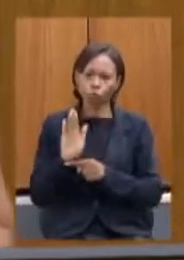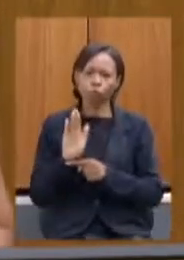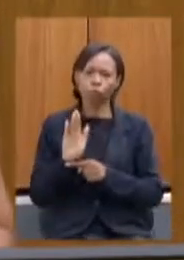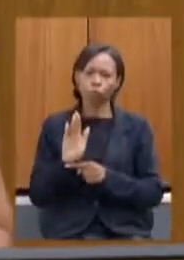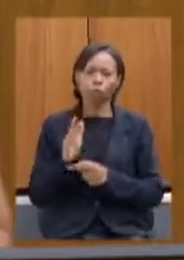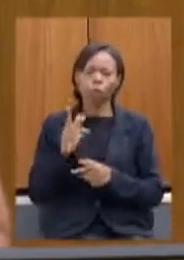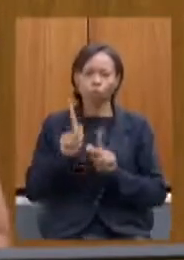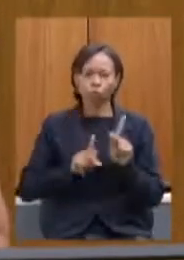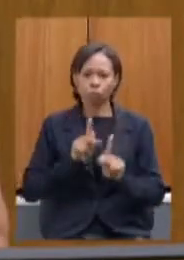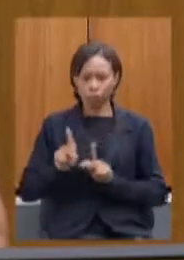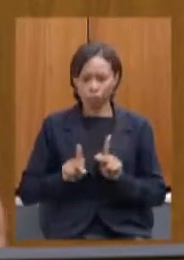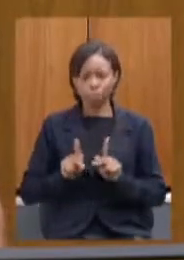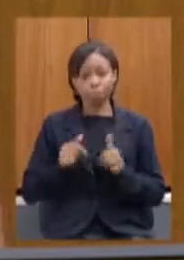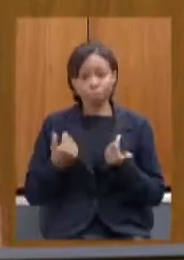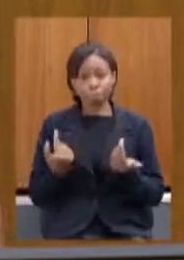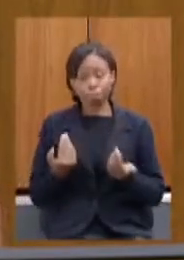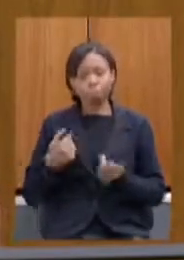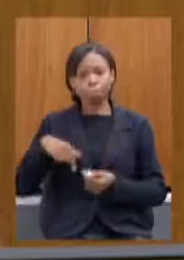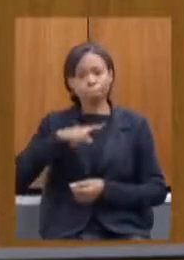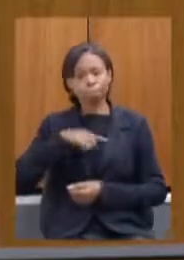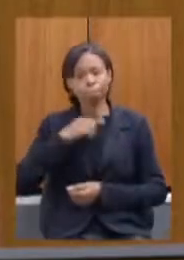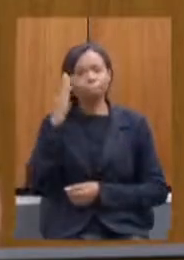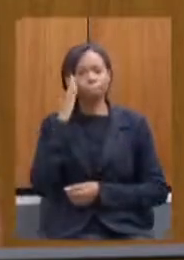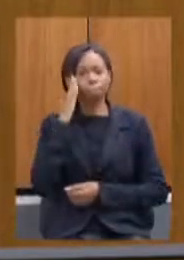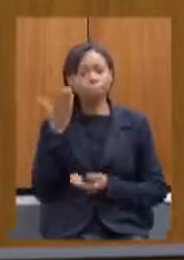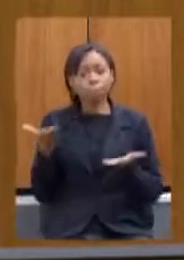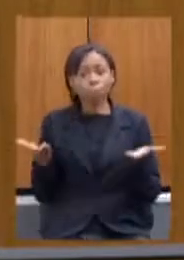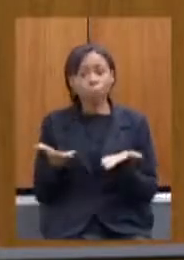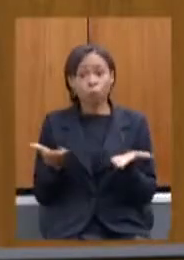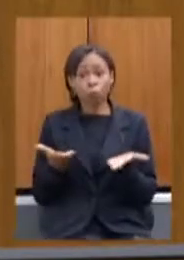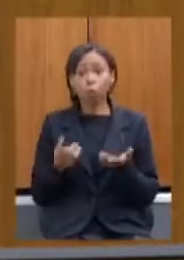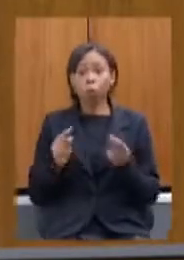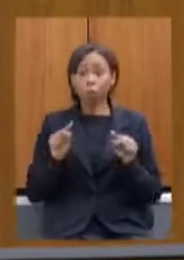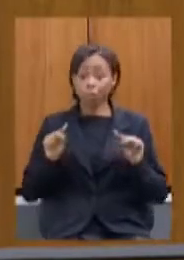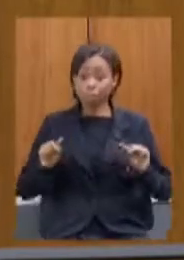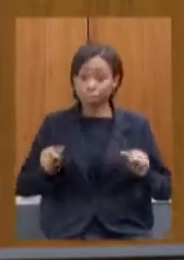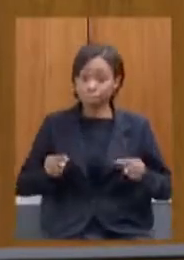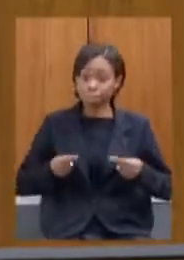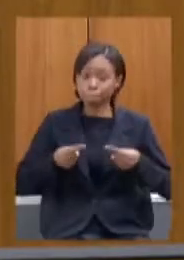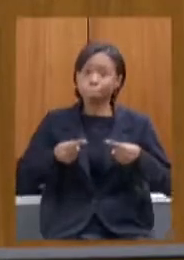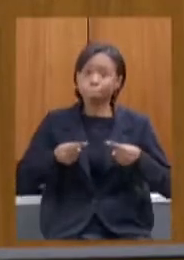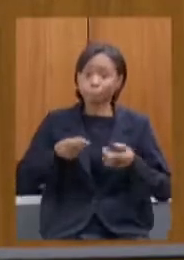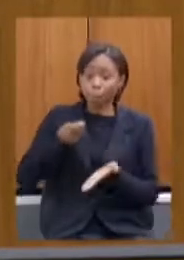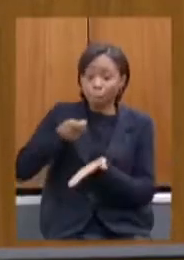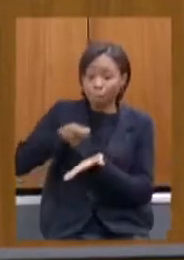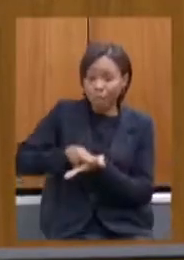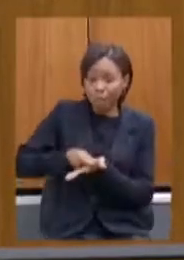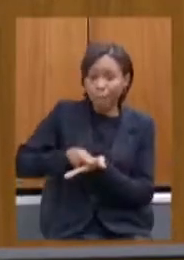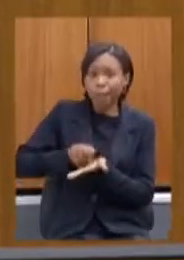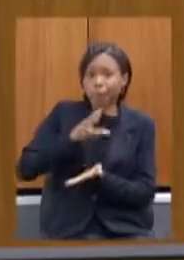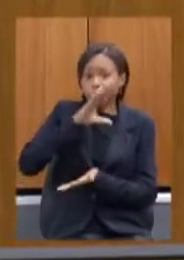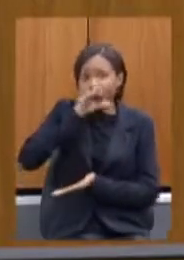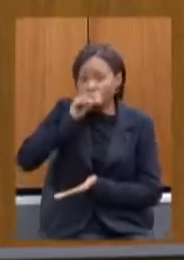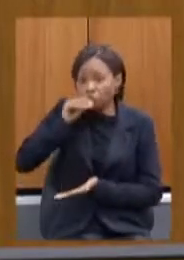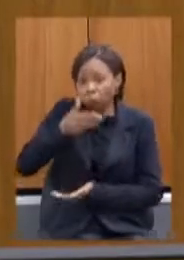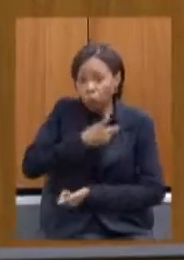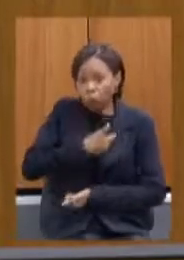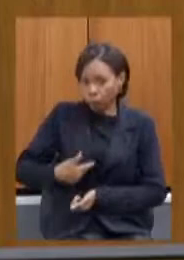a gente entende que que hoje ainda há o desafio do pagamento dos servidores públicos